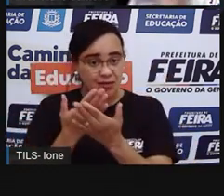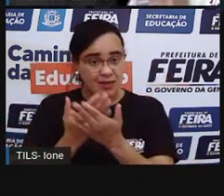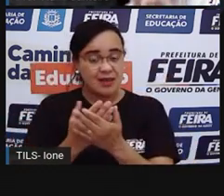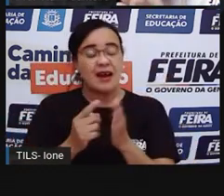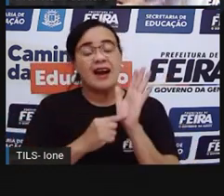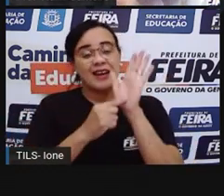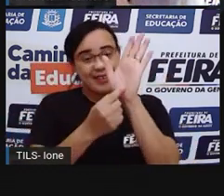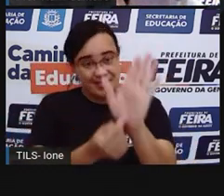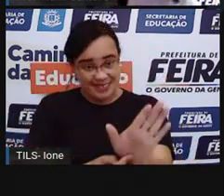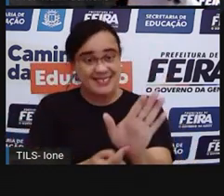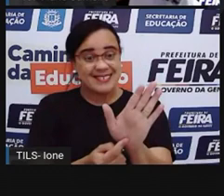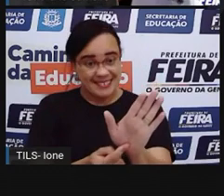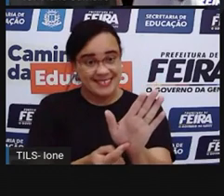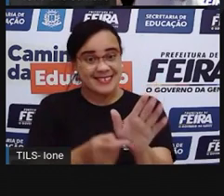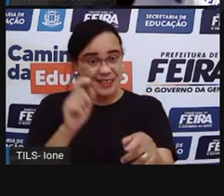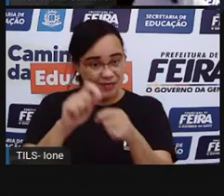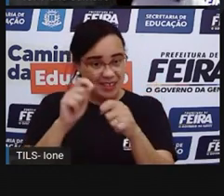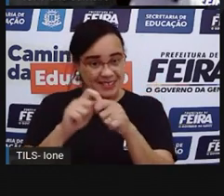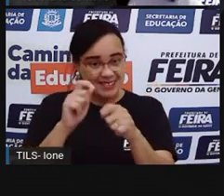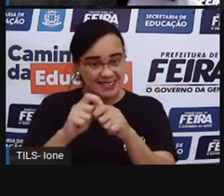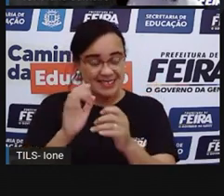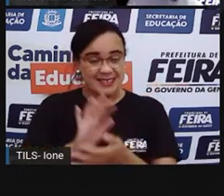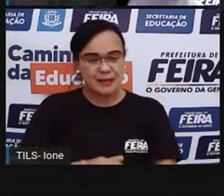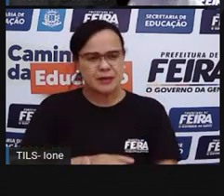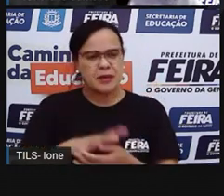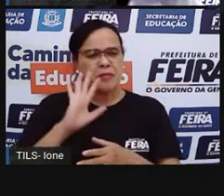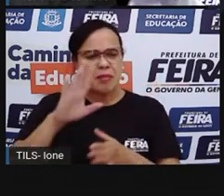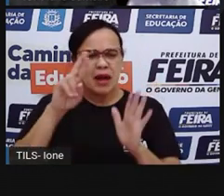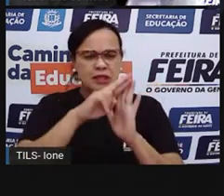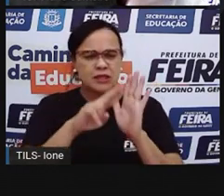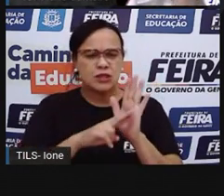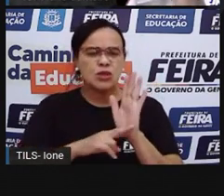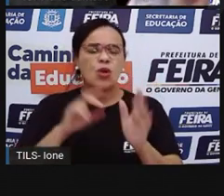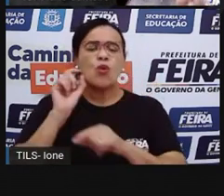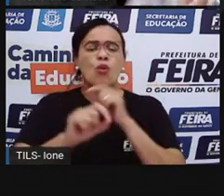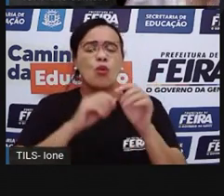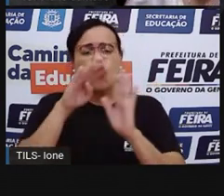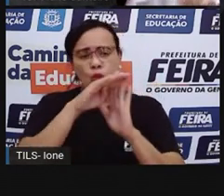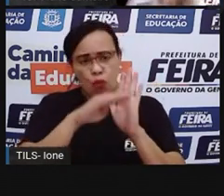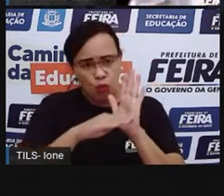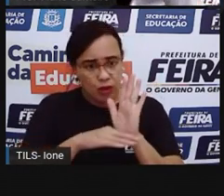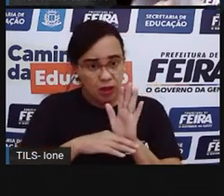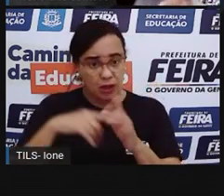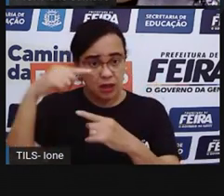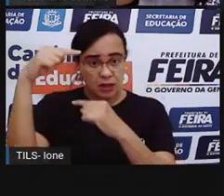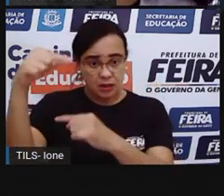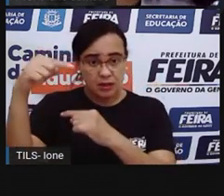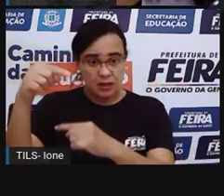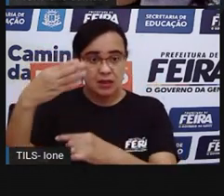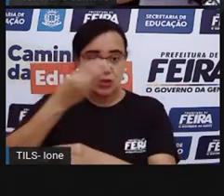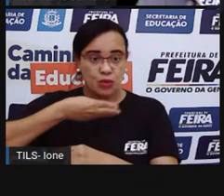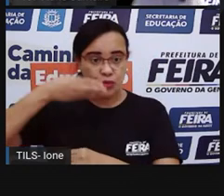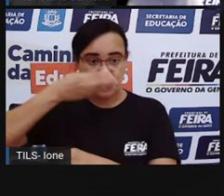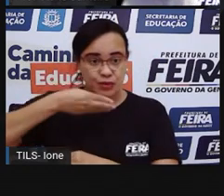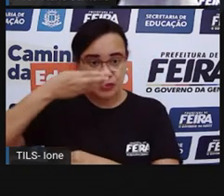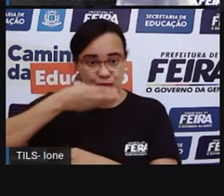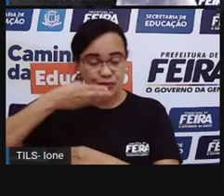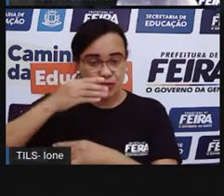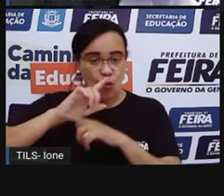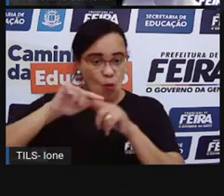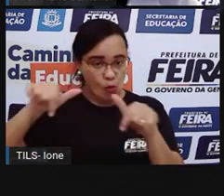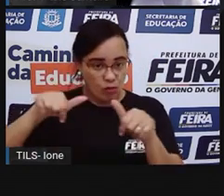Então olha só o a gente vai precisar. Nós vamos precisar de uma garrafa pet vazia, né?